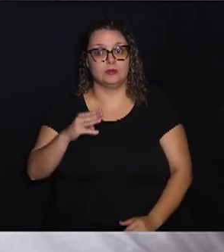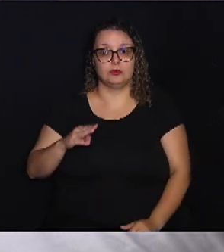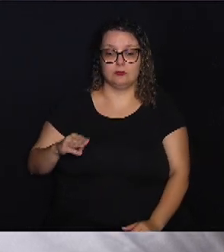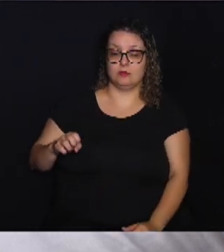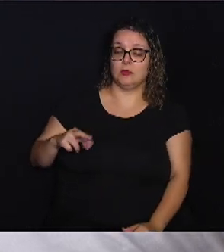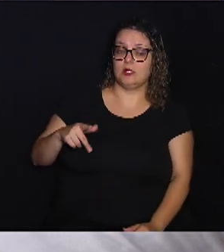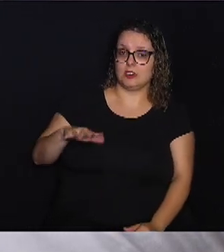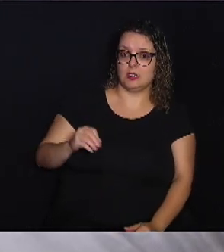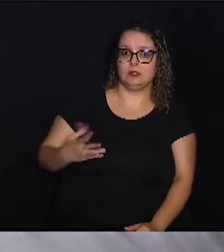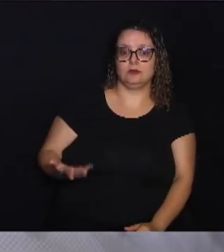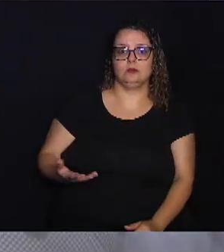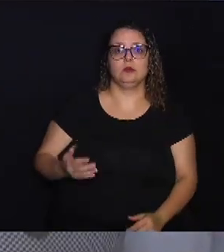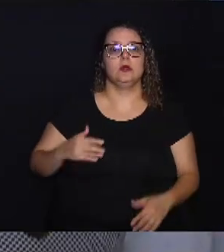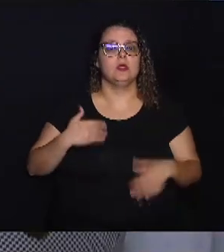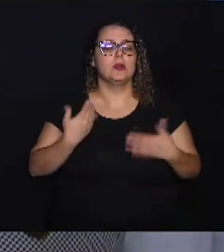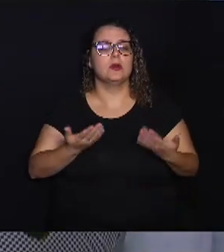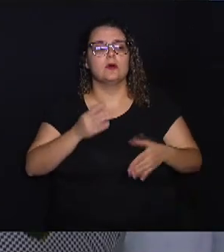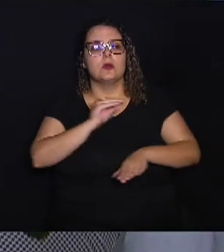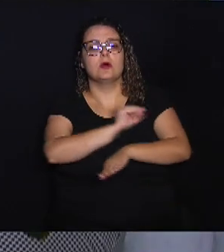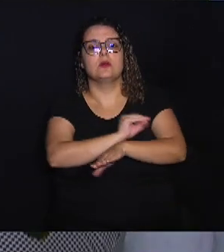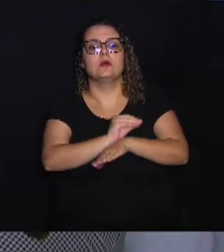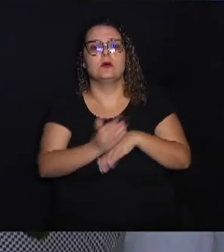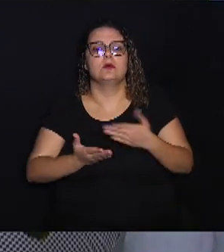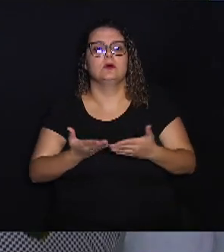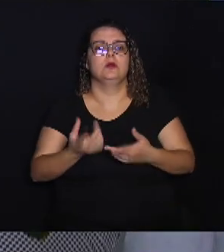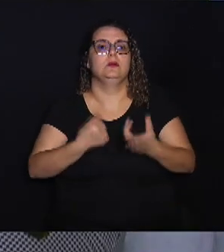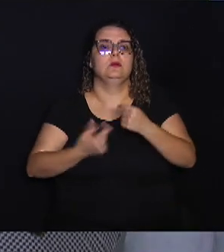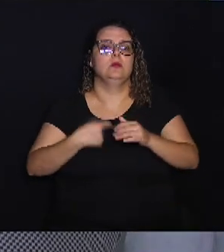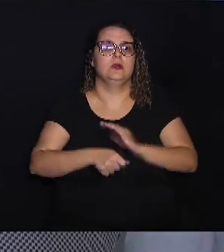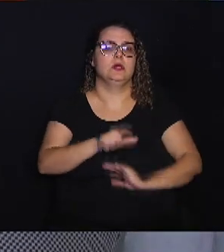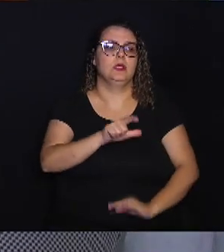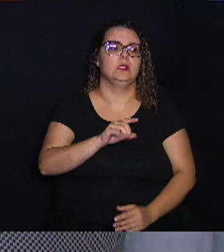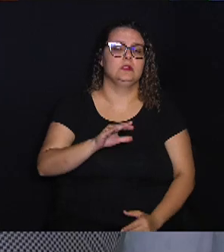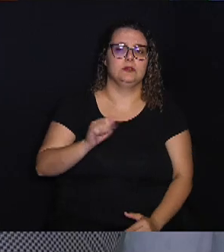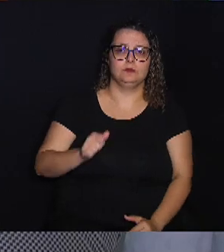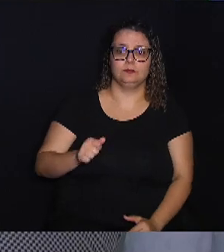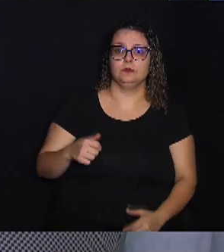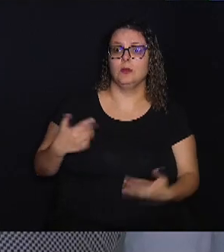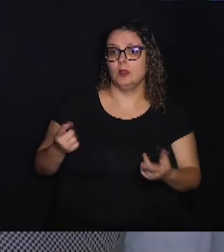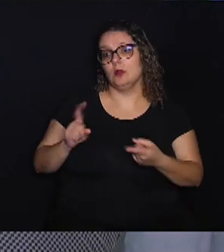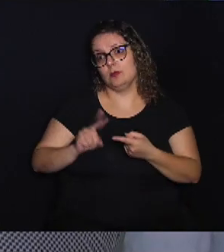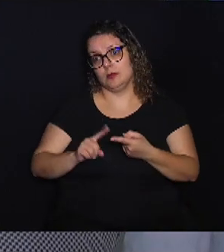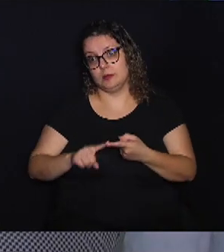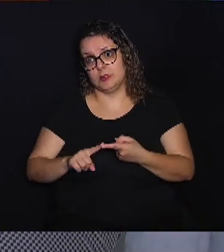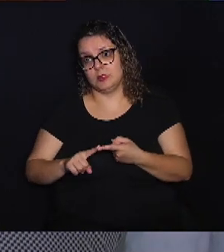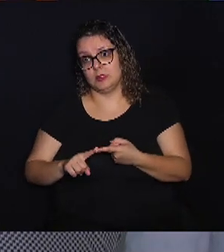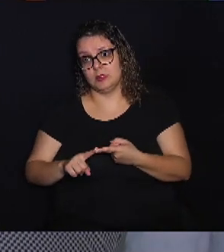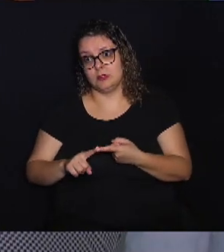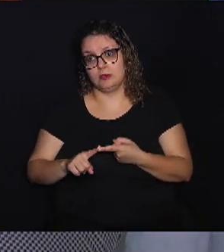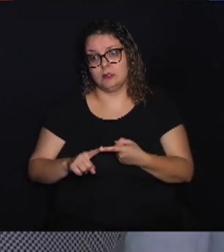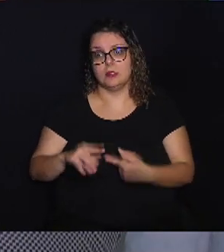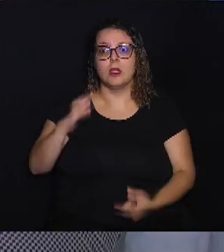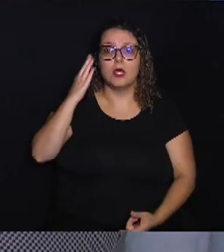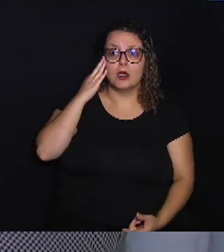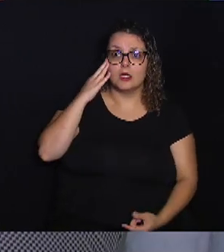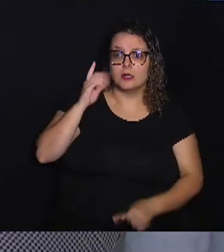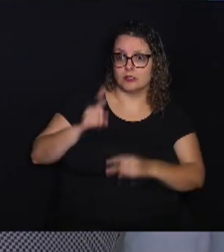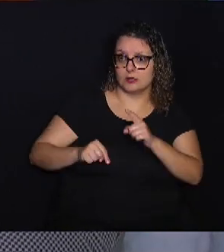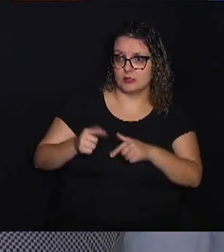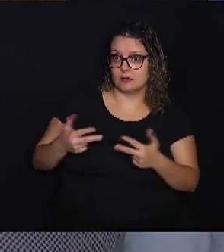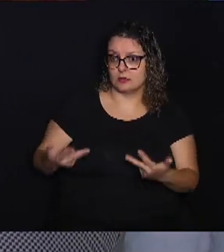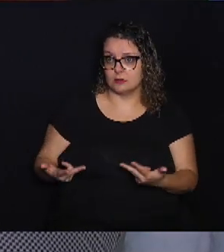E, Rose, então quais os cuidados ao investir em LCA? O primeiro é entender o produto.